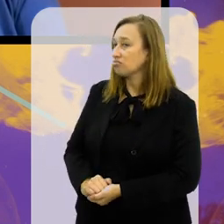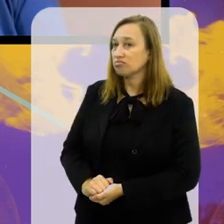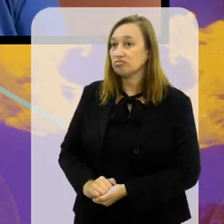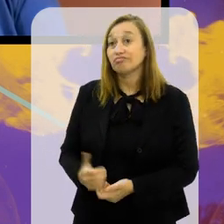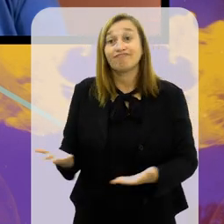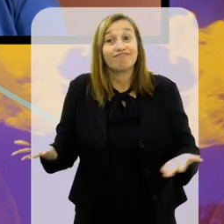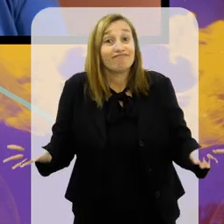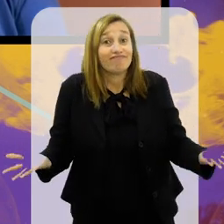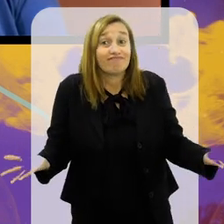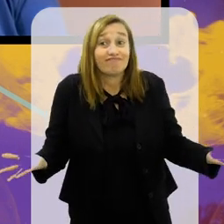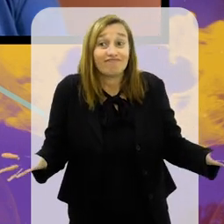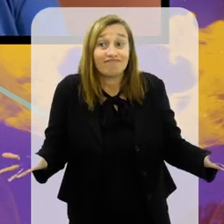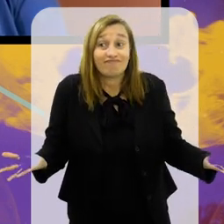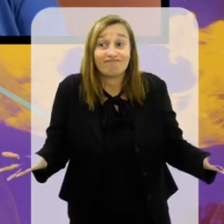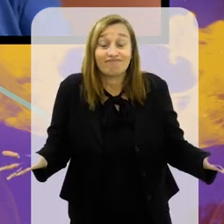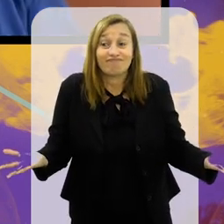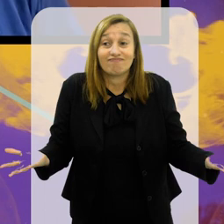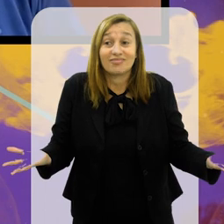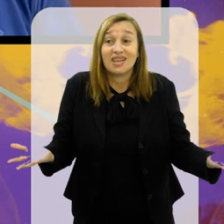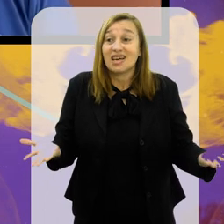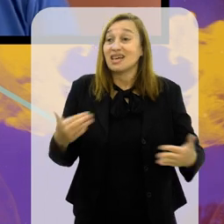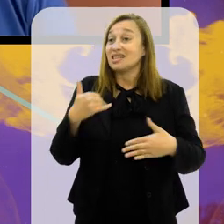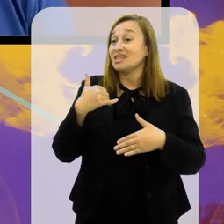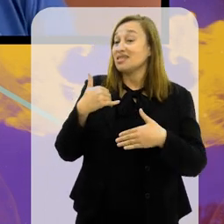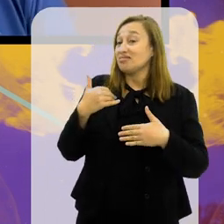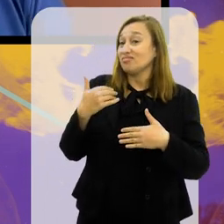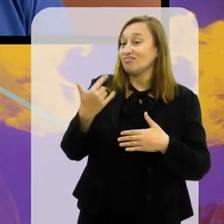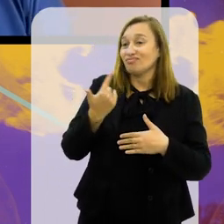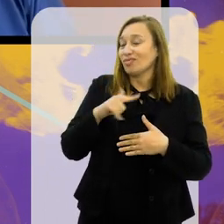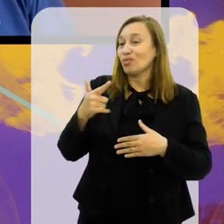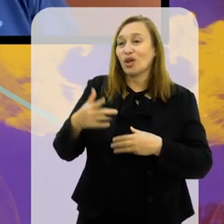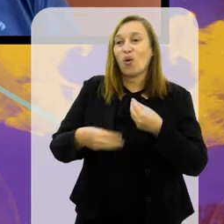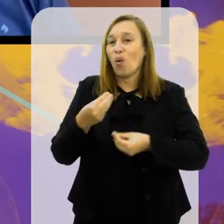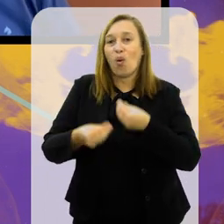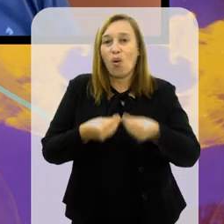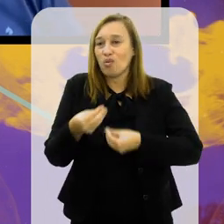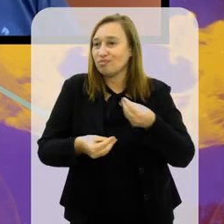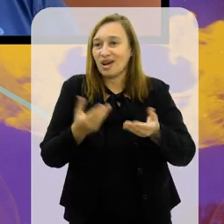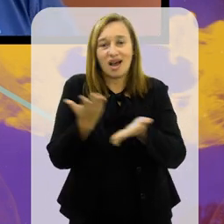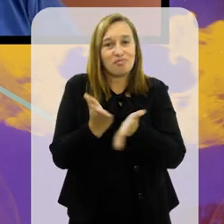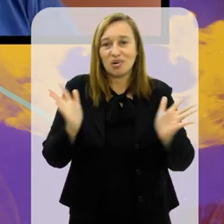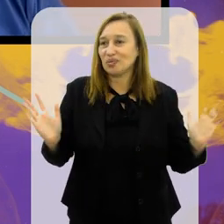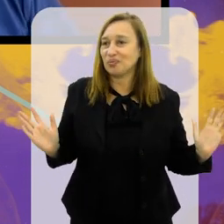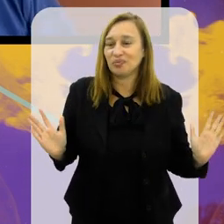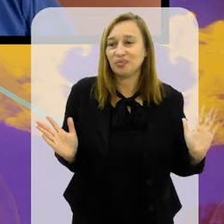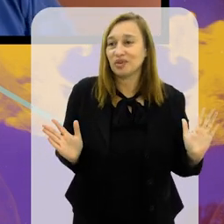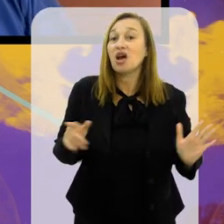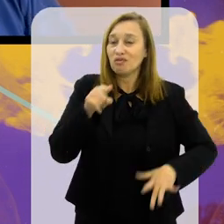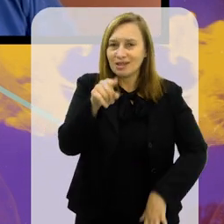não vai não, porque eu não quero. Não, esse papo aí não existe mais.